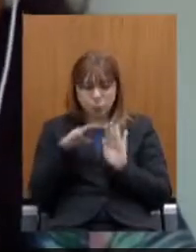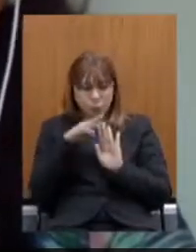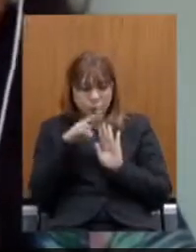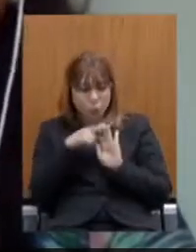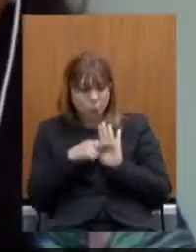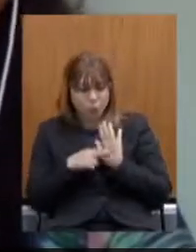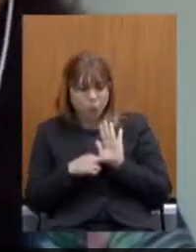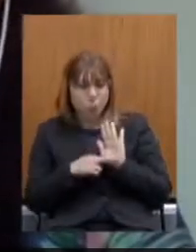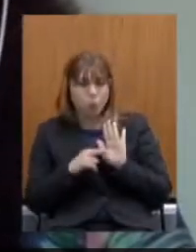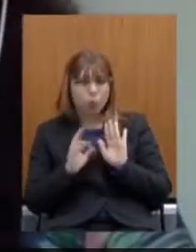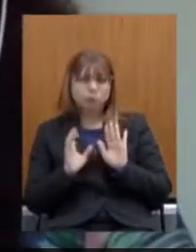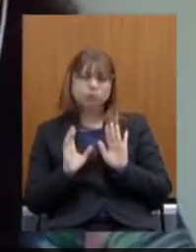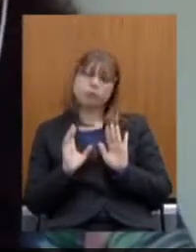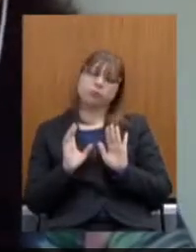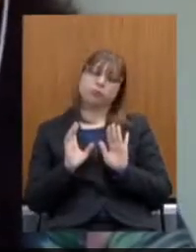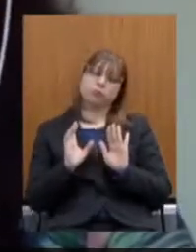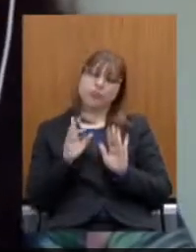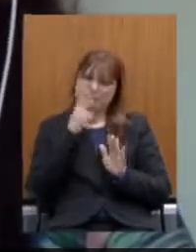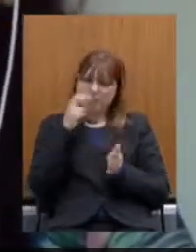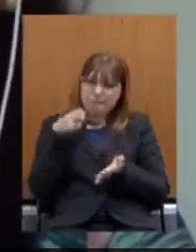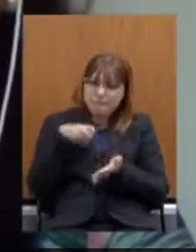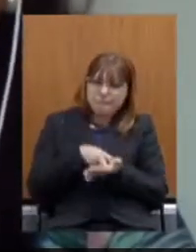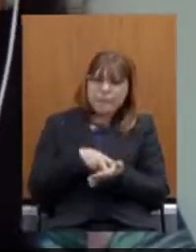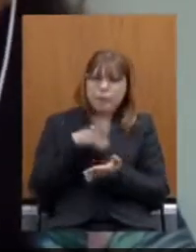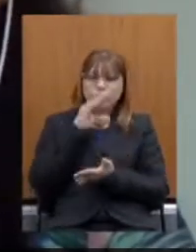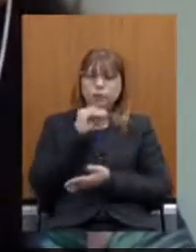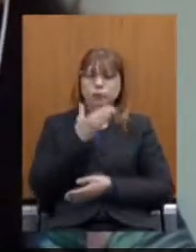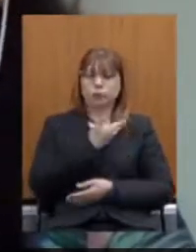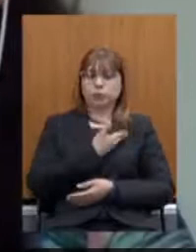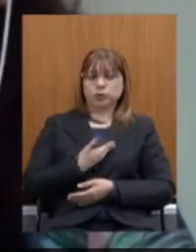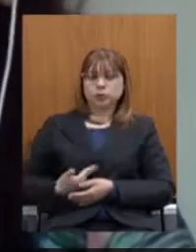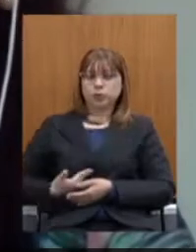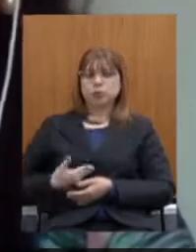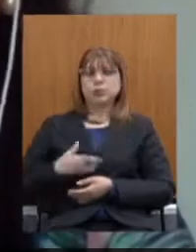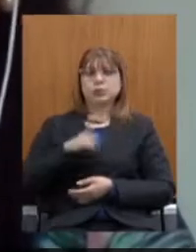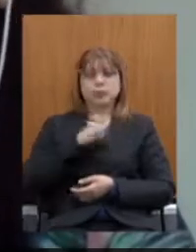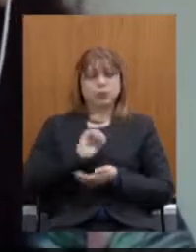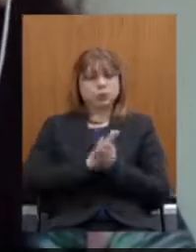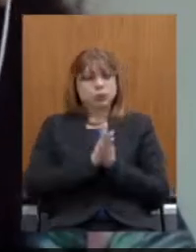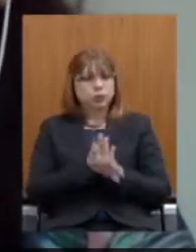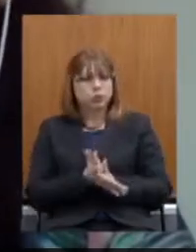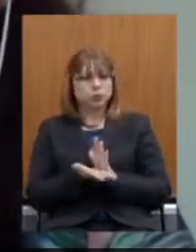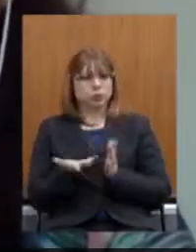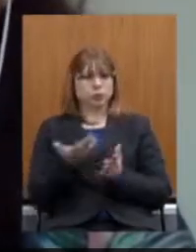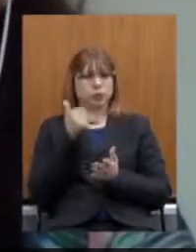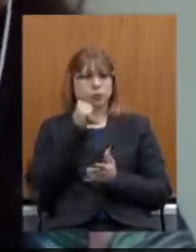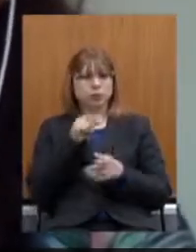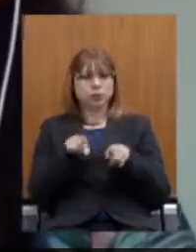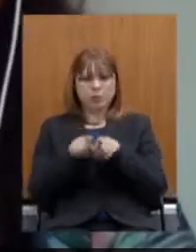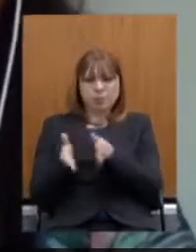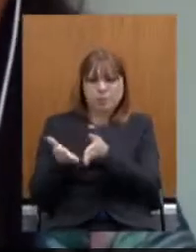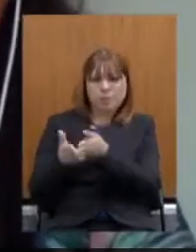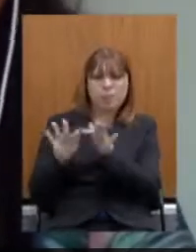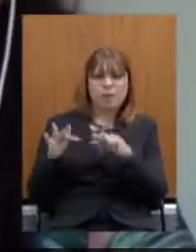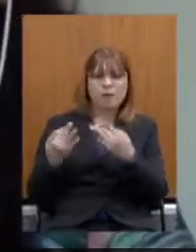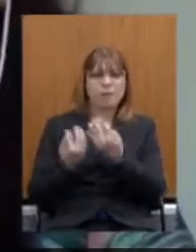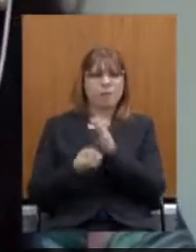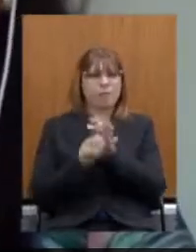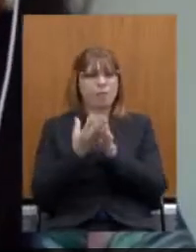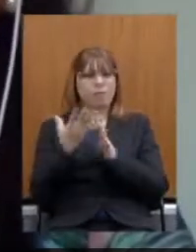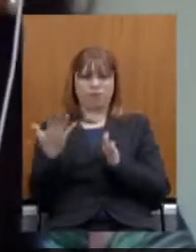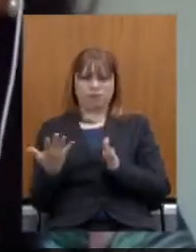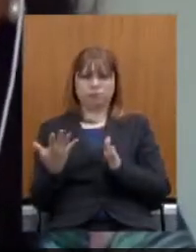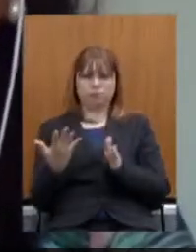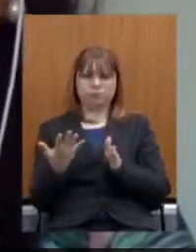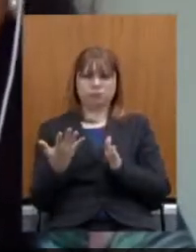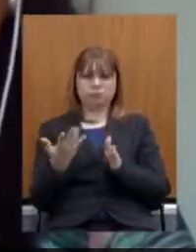que pune o servidor, discrimina mulheres, empobrece famílias. ofensivo é a